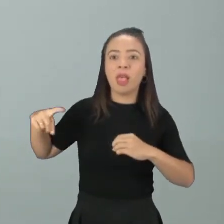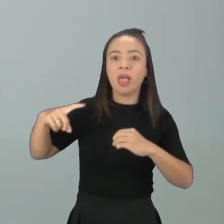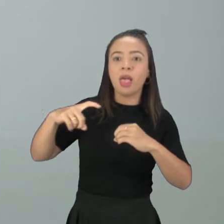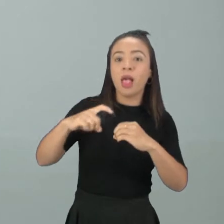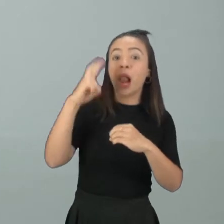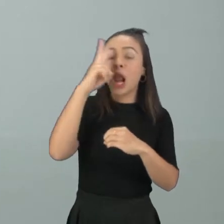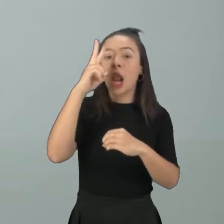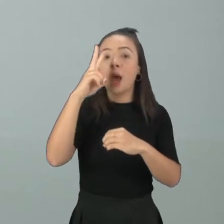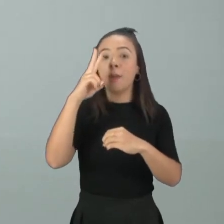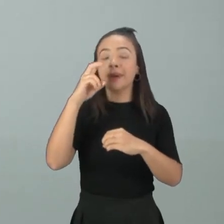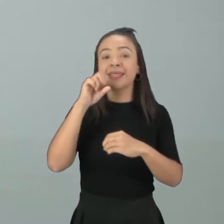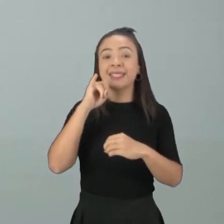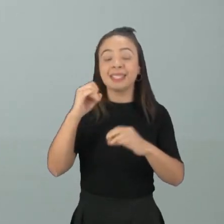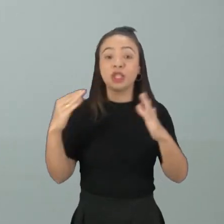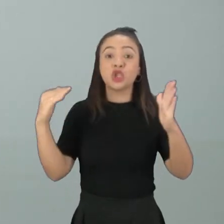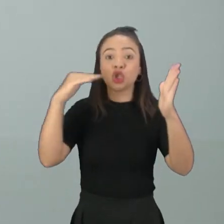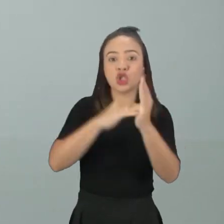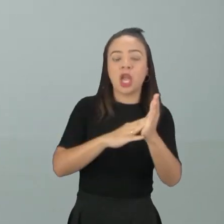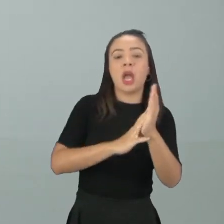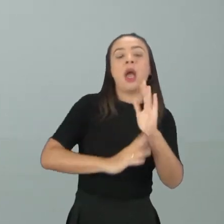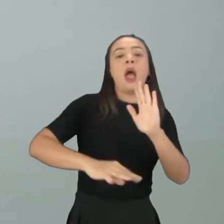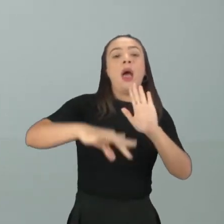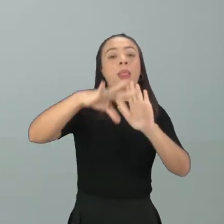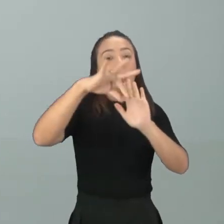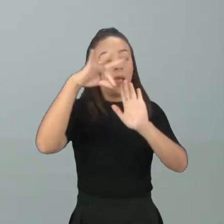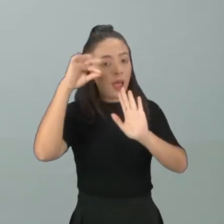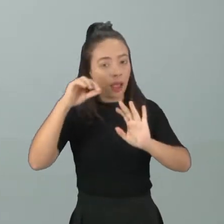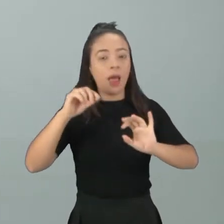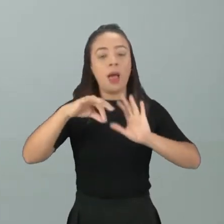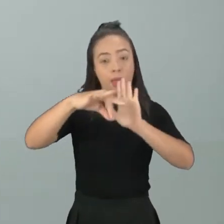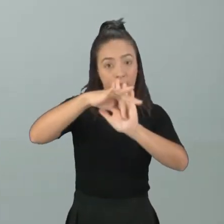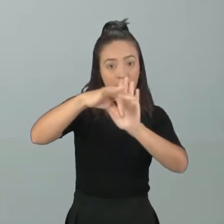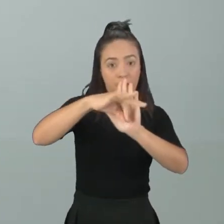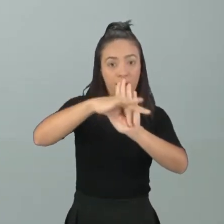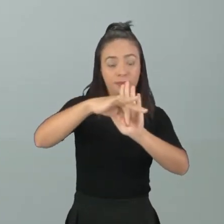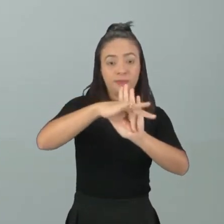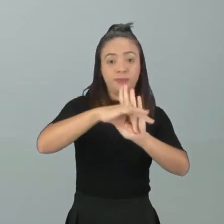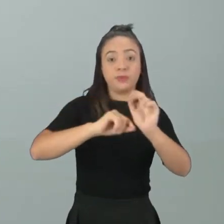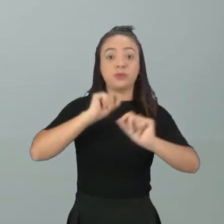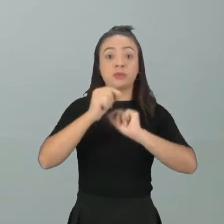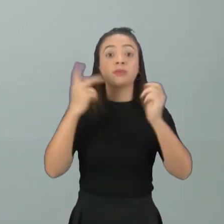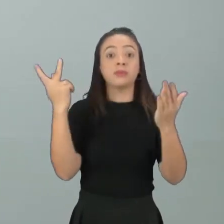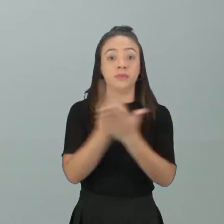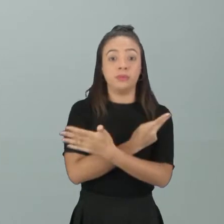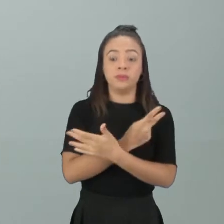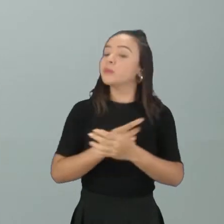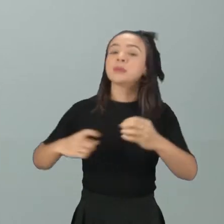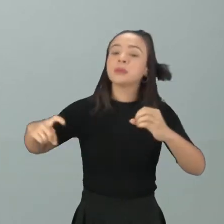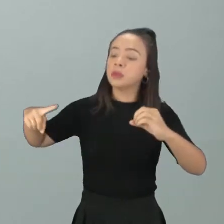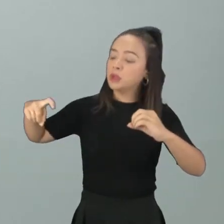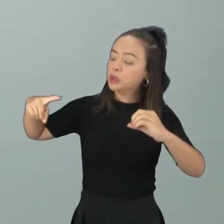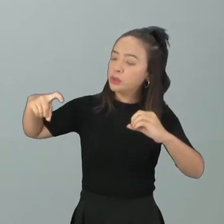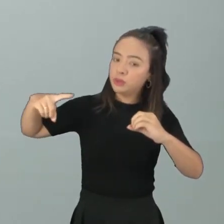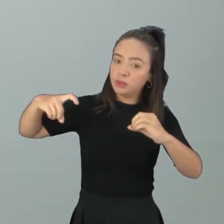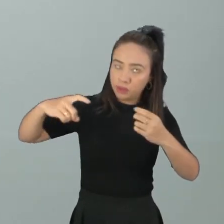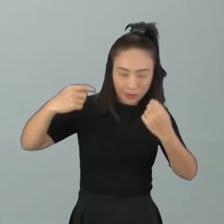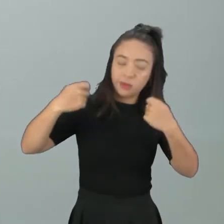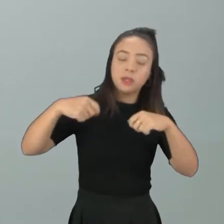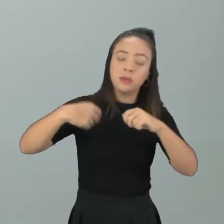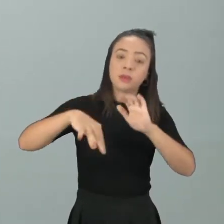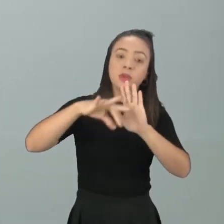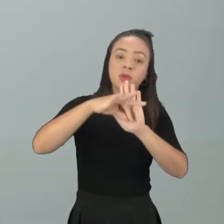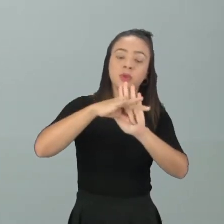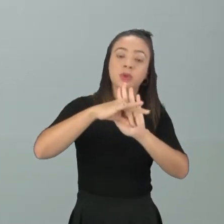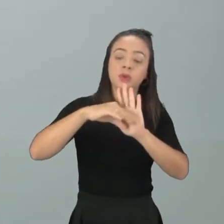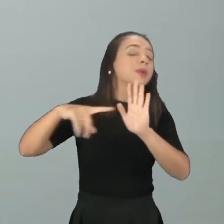lá, quando ele chegar no sistema reprodutor feminino, né? Ali na vagina, ele vai ter que caminhar, né? Andar, né?